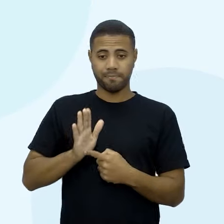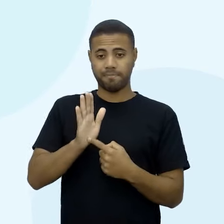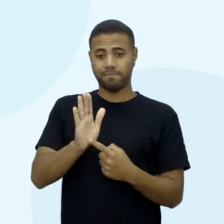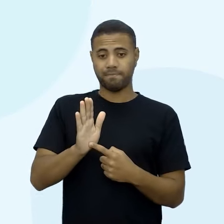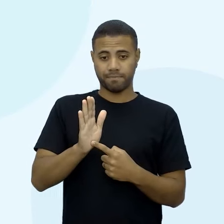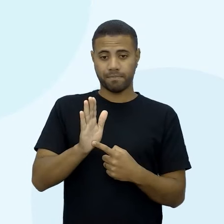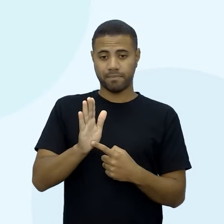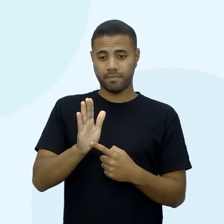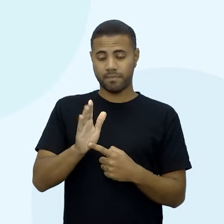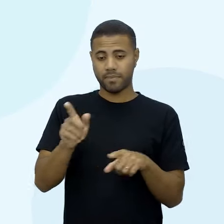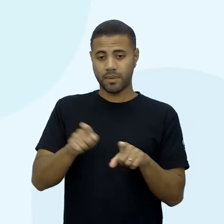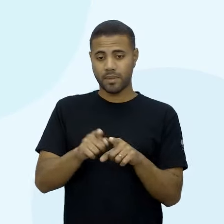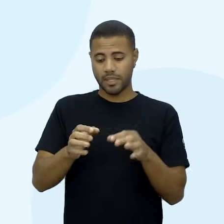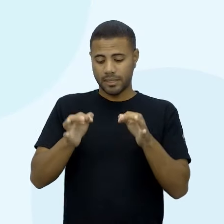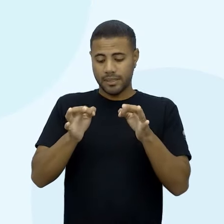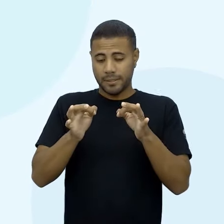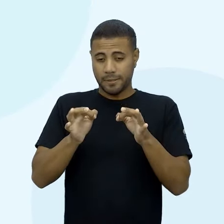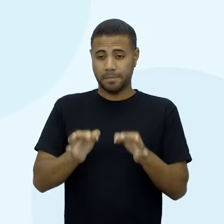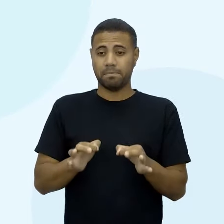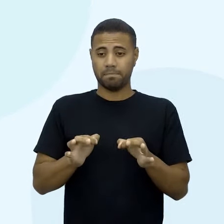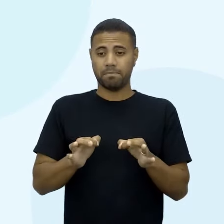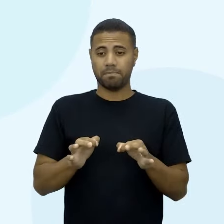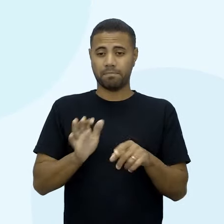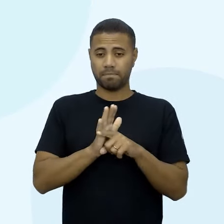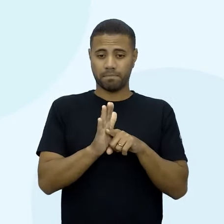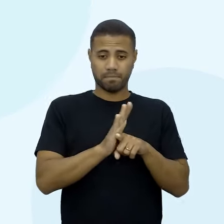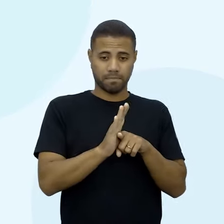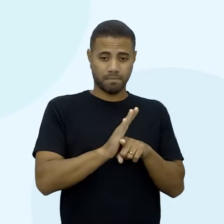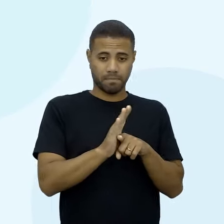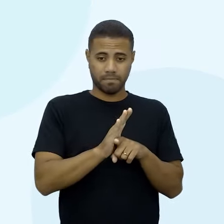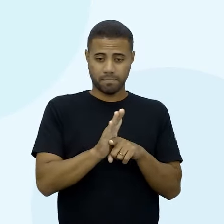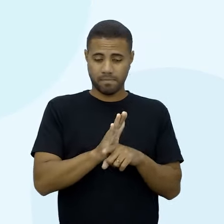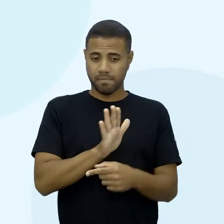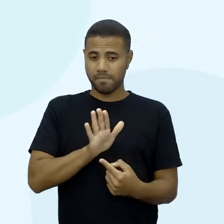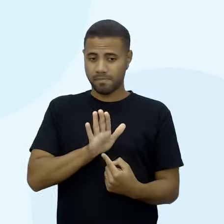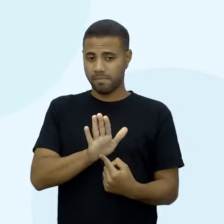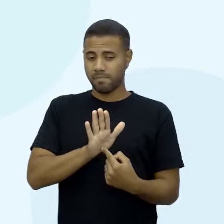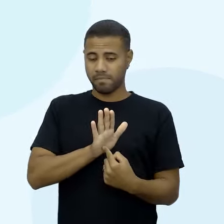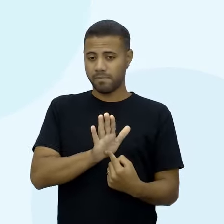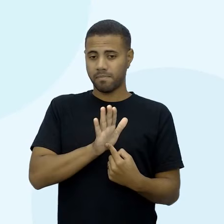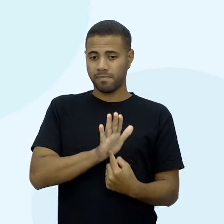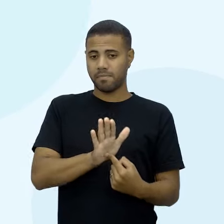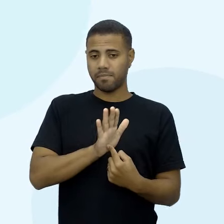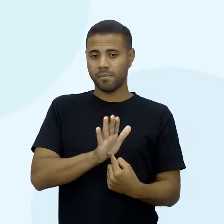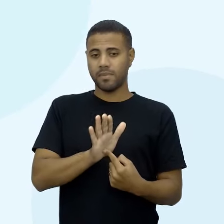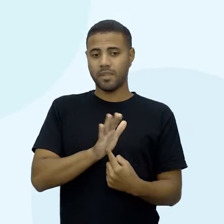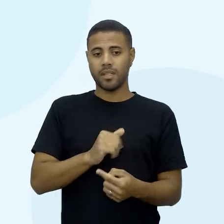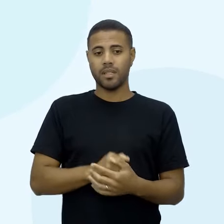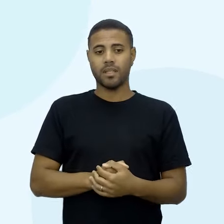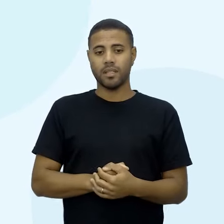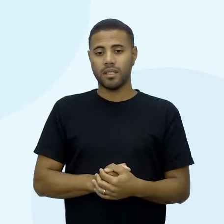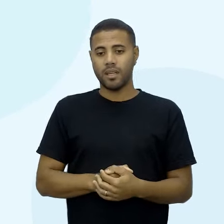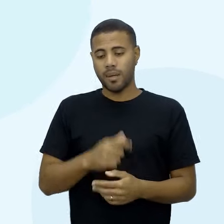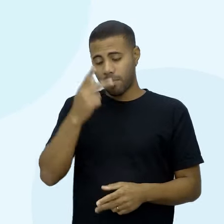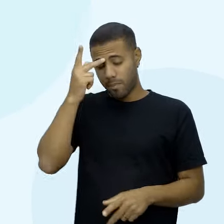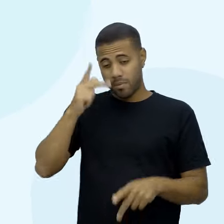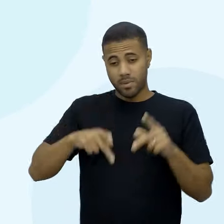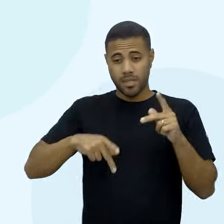que indica o nível de certeza que a pesquisa realmente representa e as características da população,